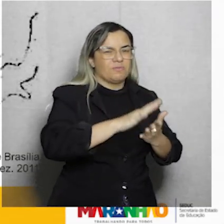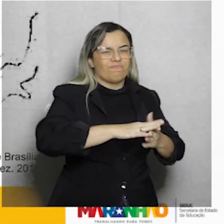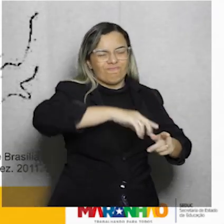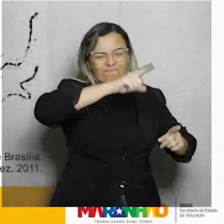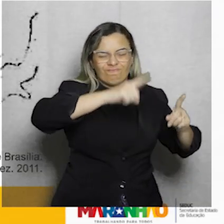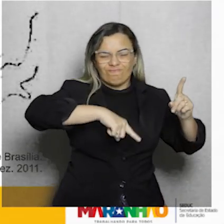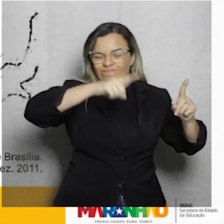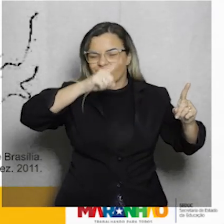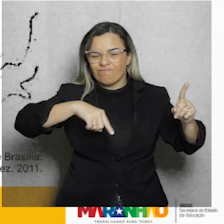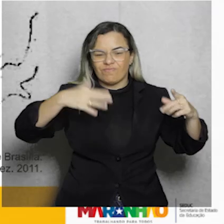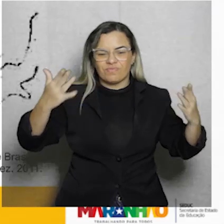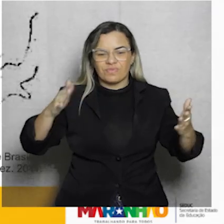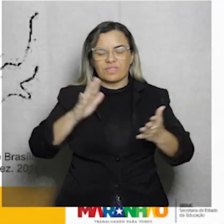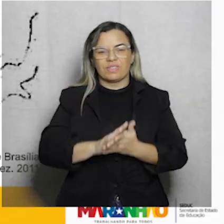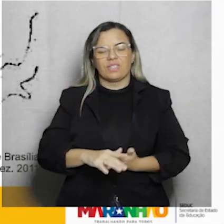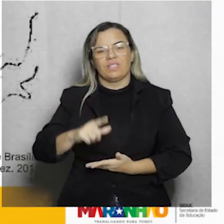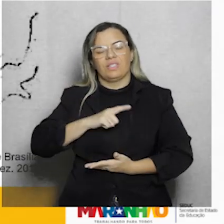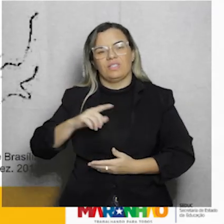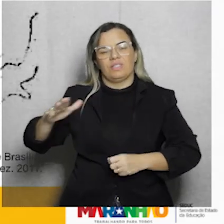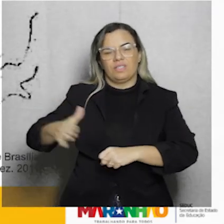onde houve uma tentativa até de golpe.